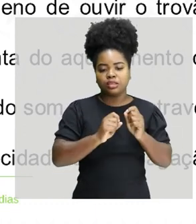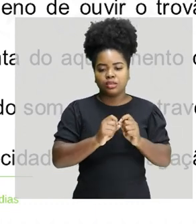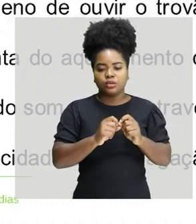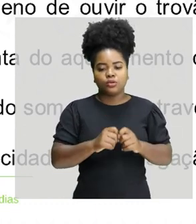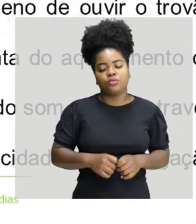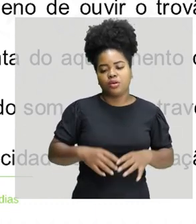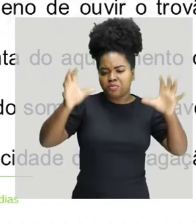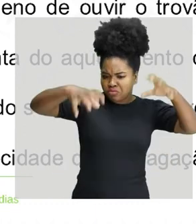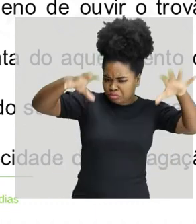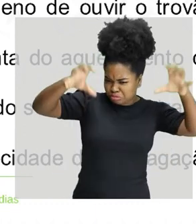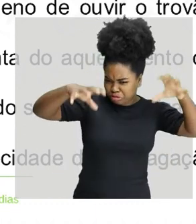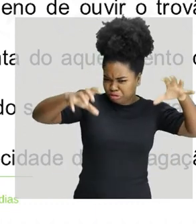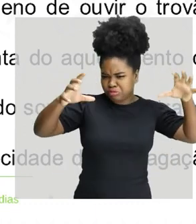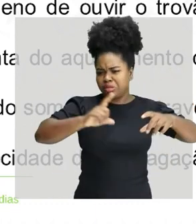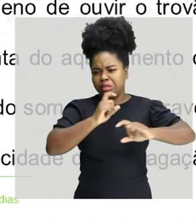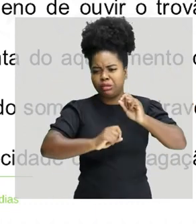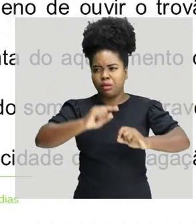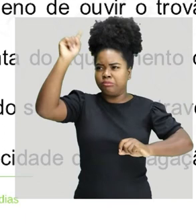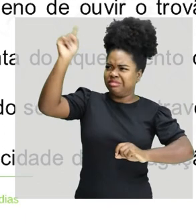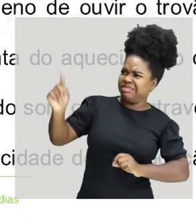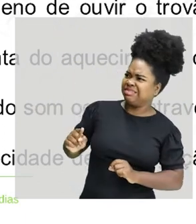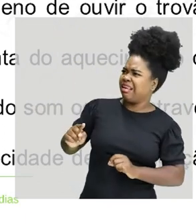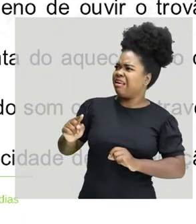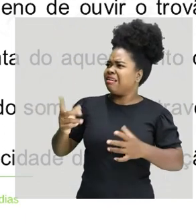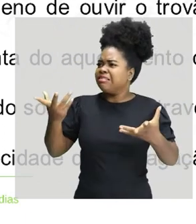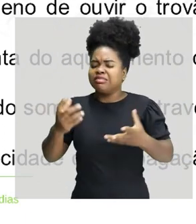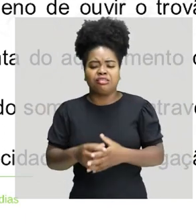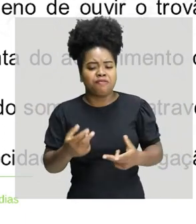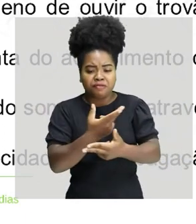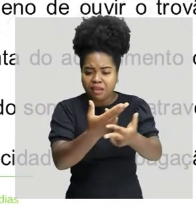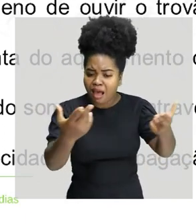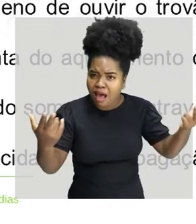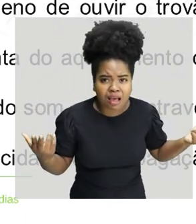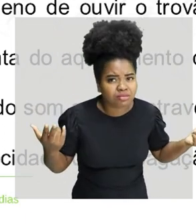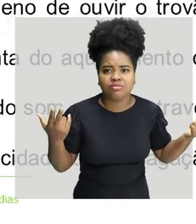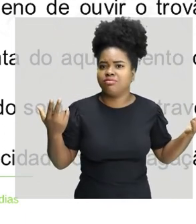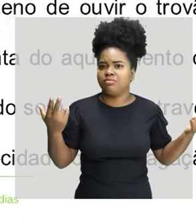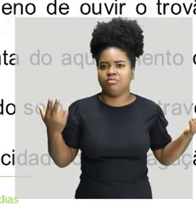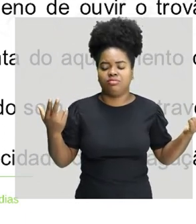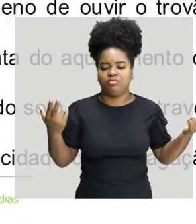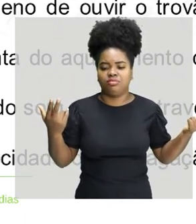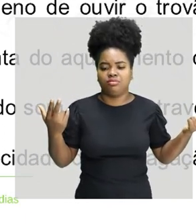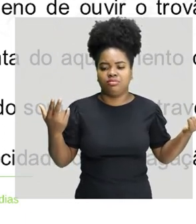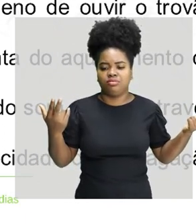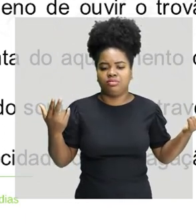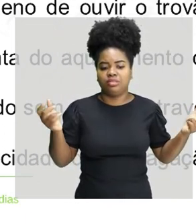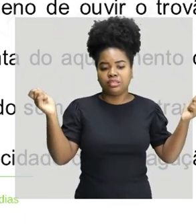Os raios podem ocorrer nas nuvens, das nuvens para o solo, chamamos de descarga